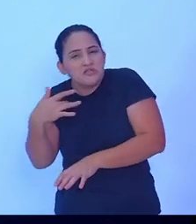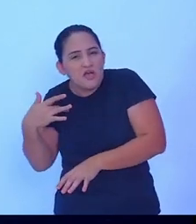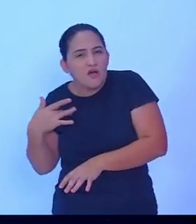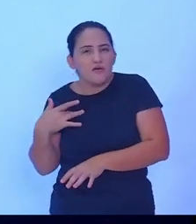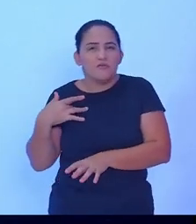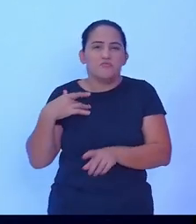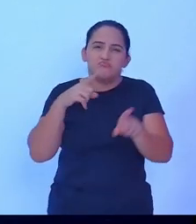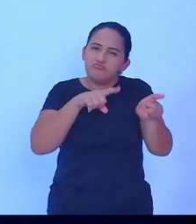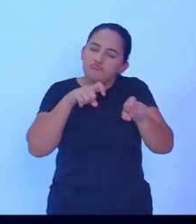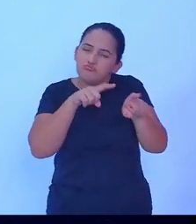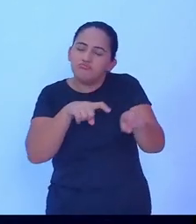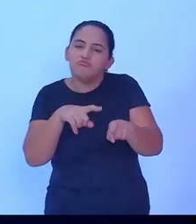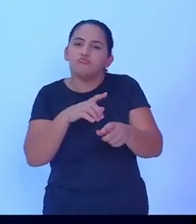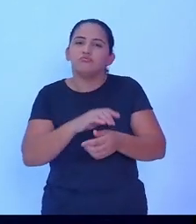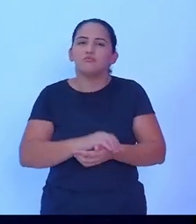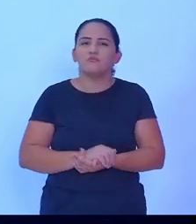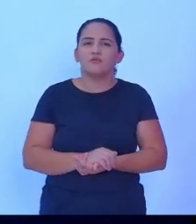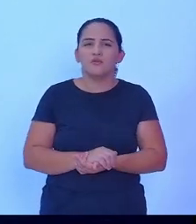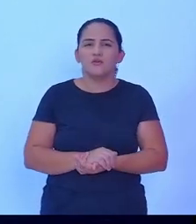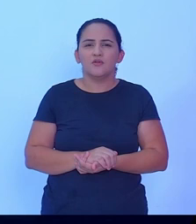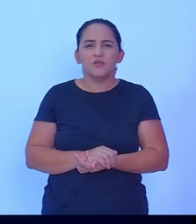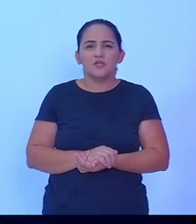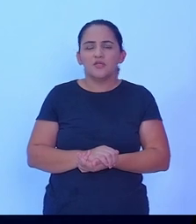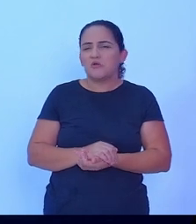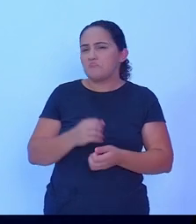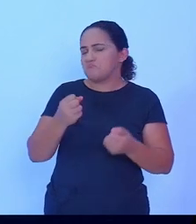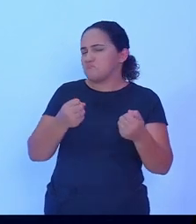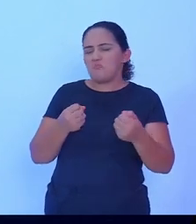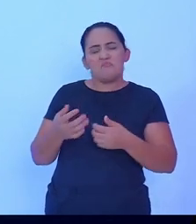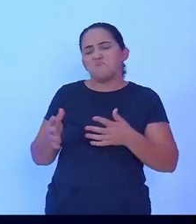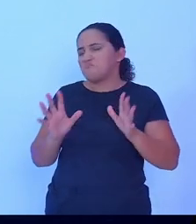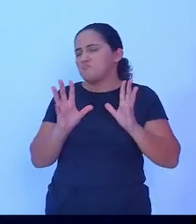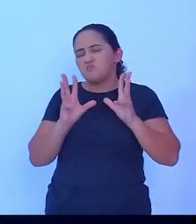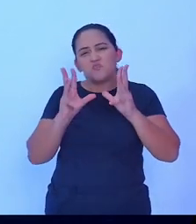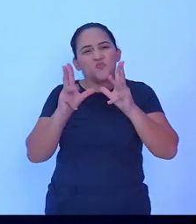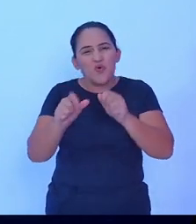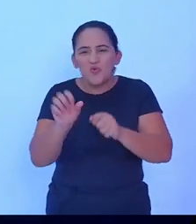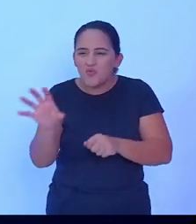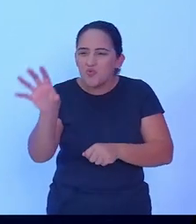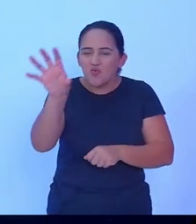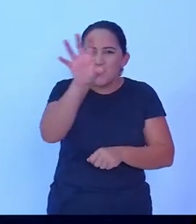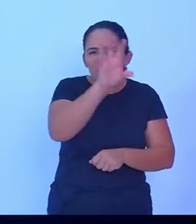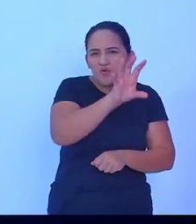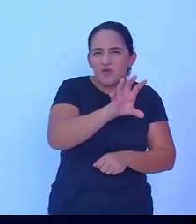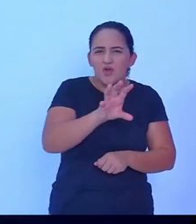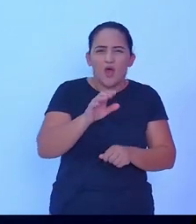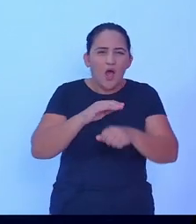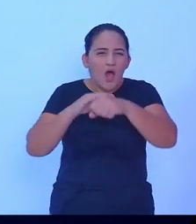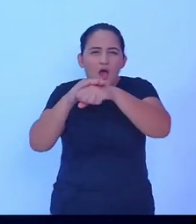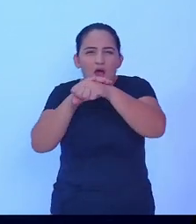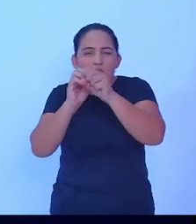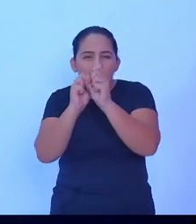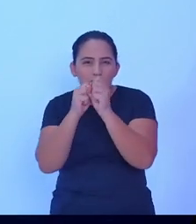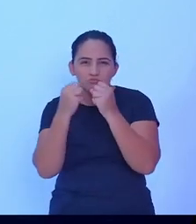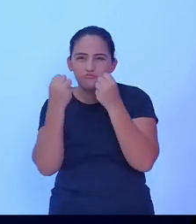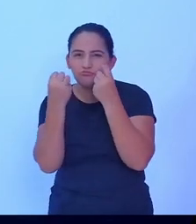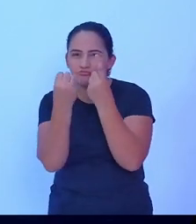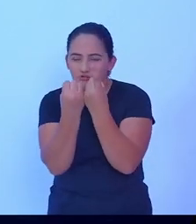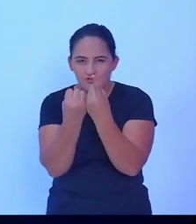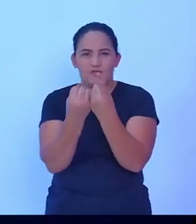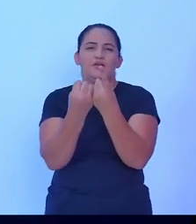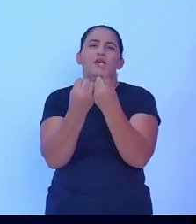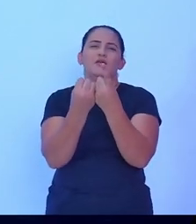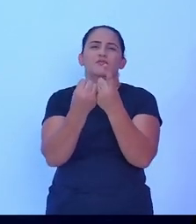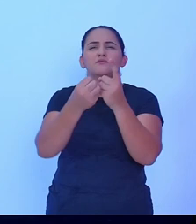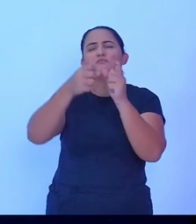agricultura, no transporte, enfim, todas as áreas estão conversando com a sociedade para a gente montar um